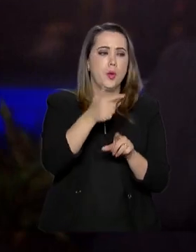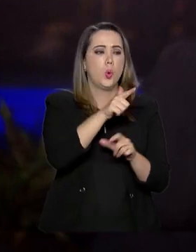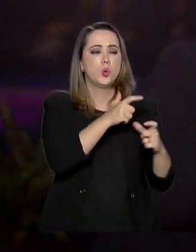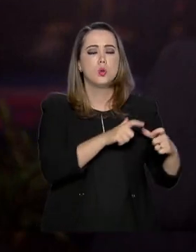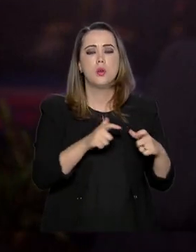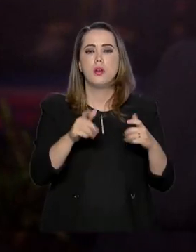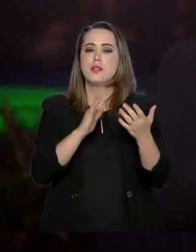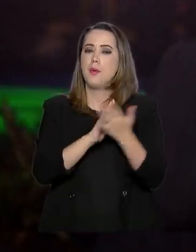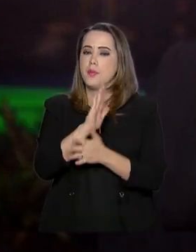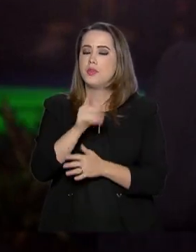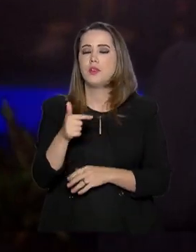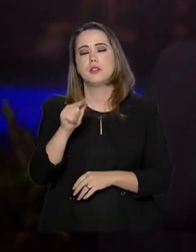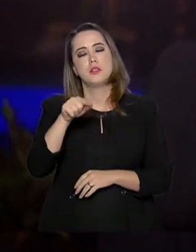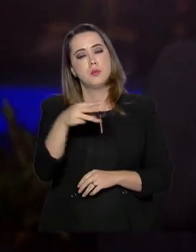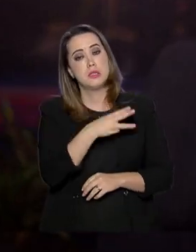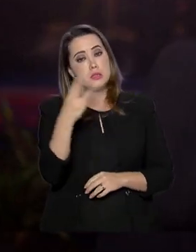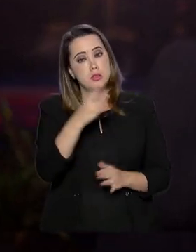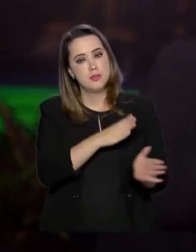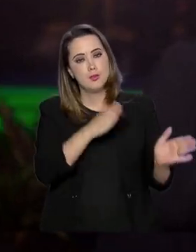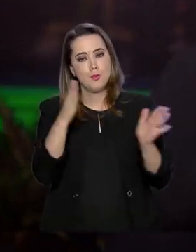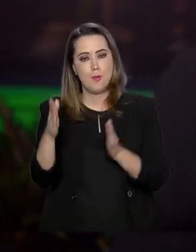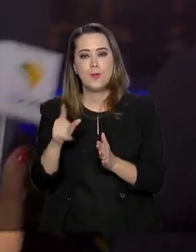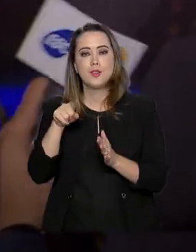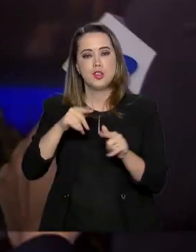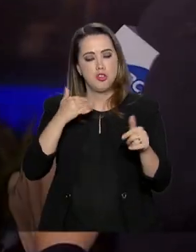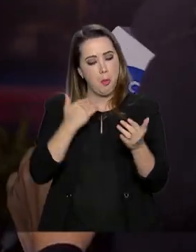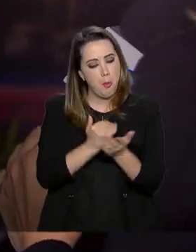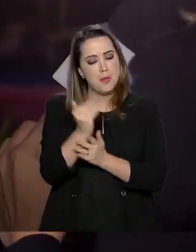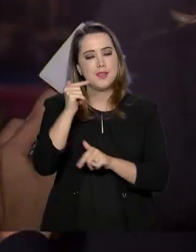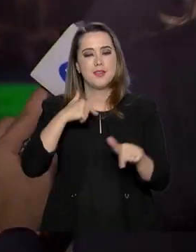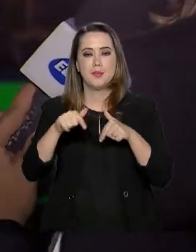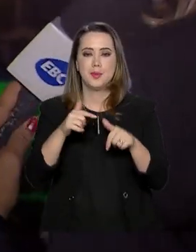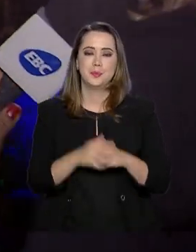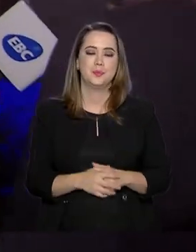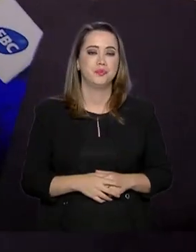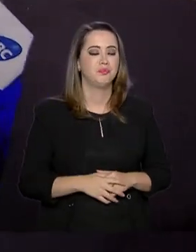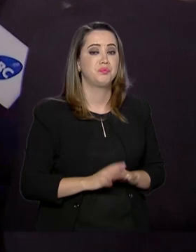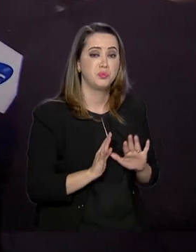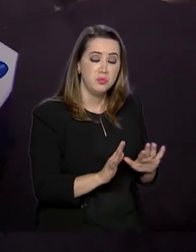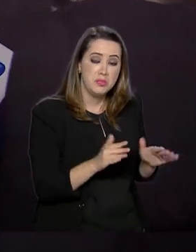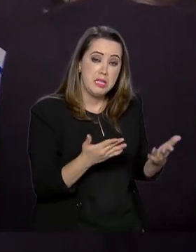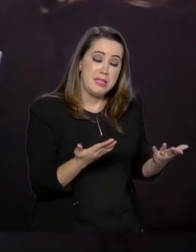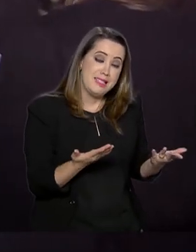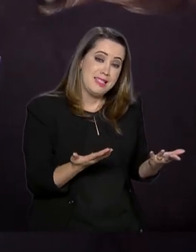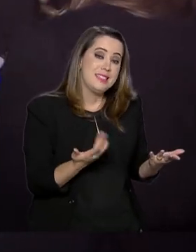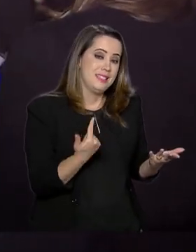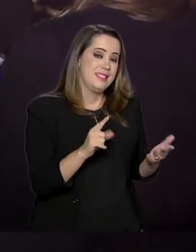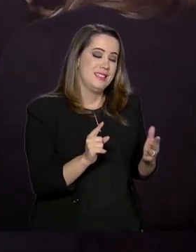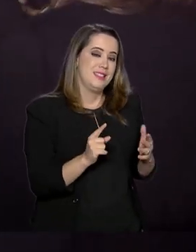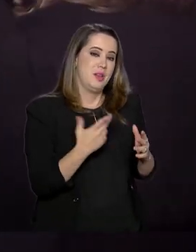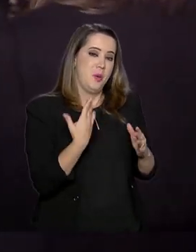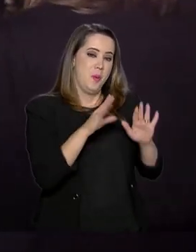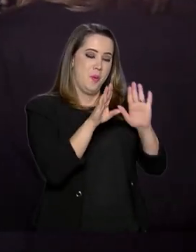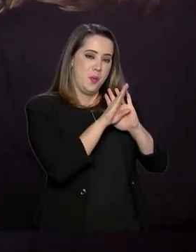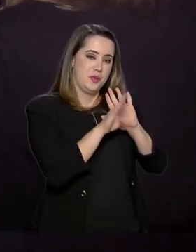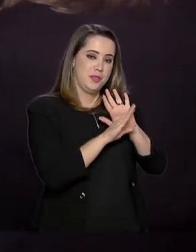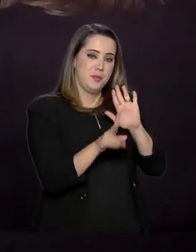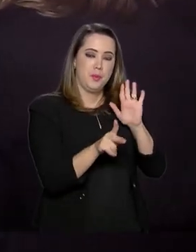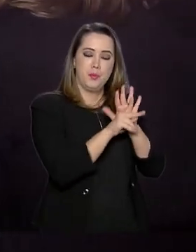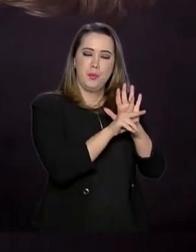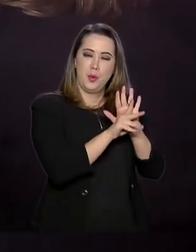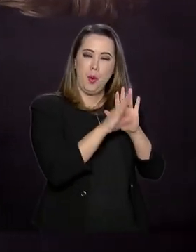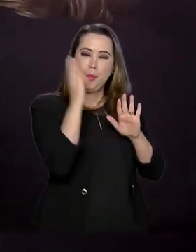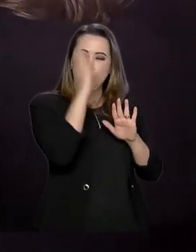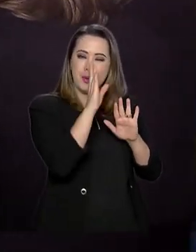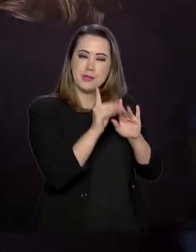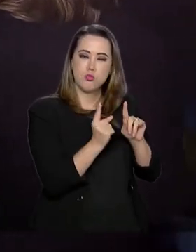certo, a gente passa para a terceira fase, que é a operação. Ministro, além de desenvolver o Programa Espacial Brasileiro, melhorar esse